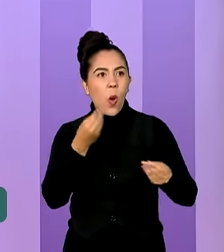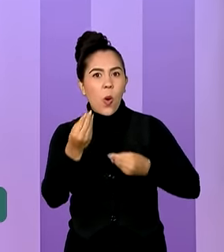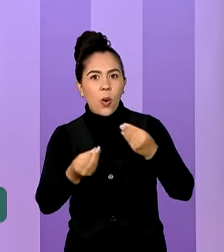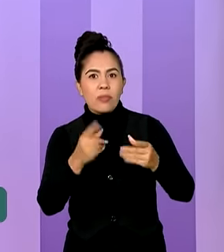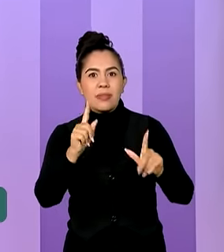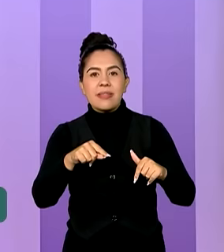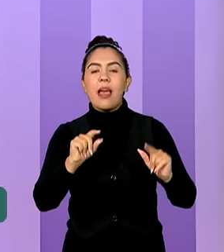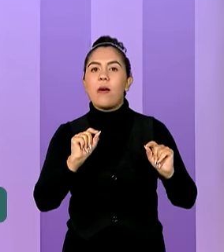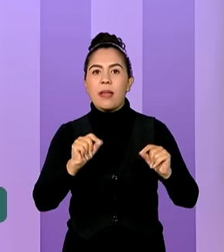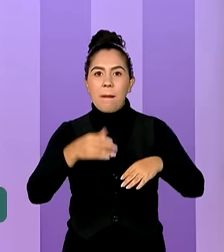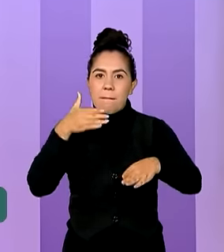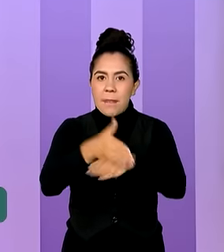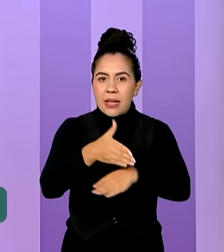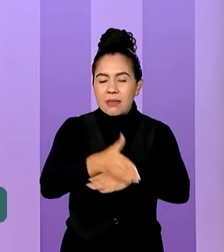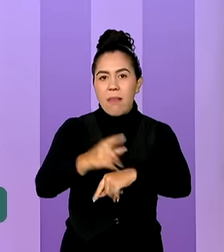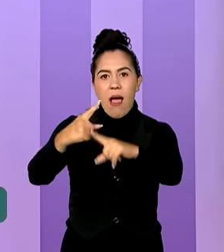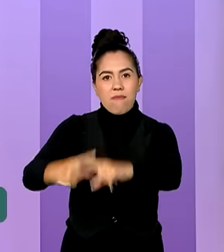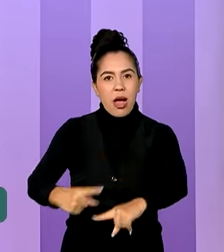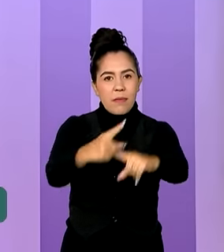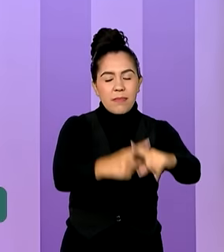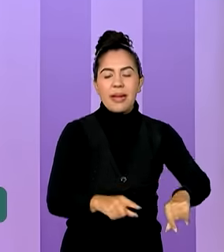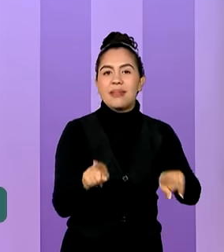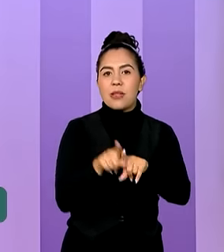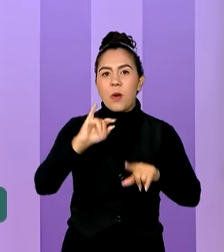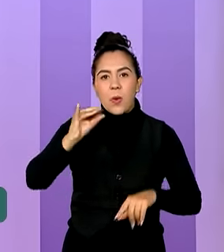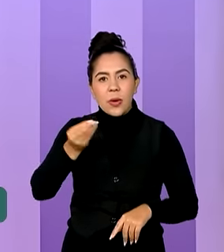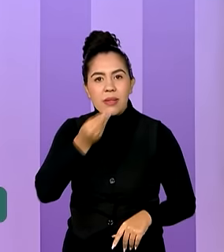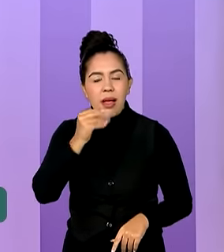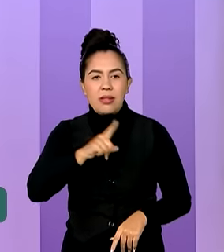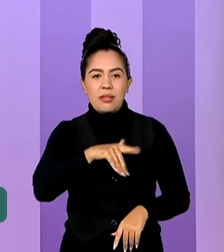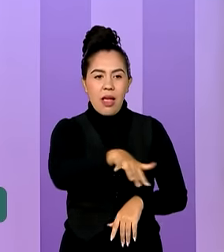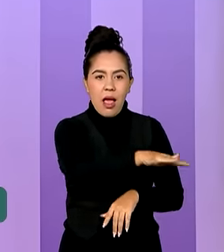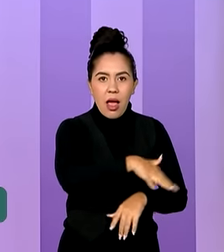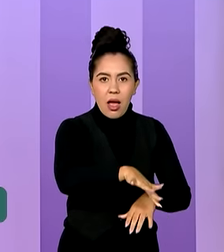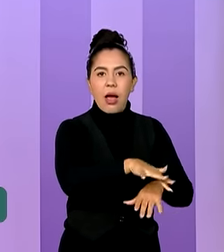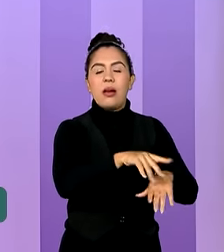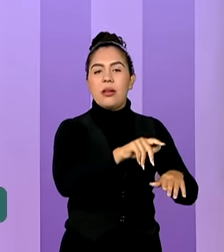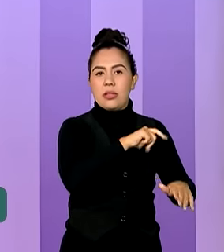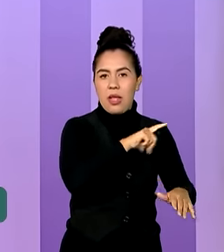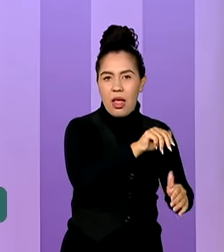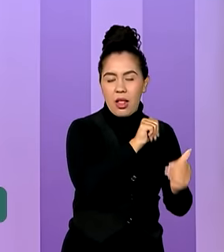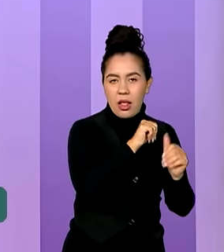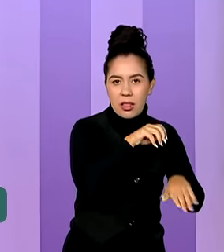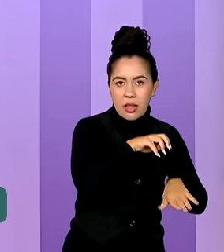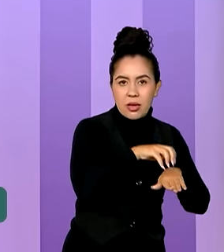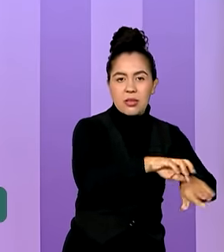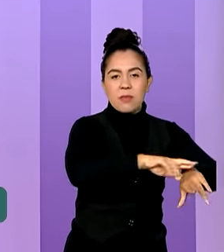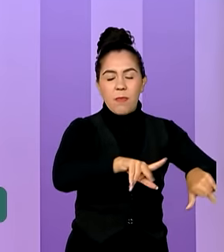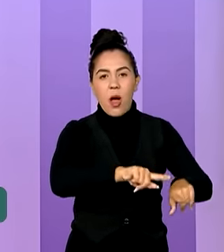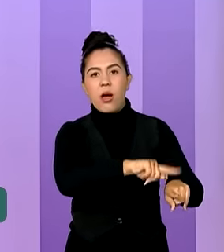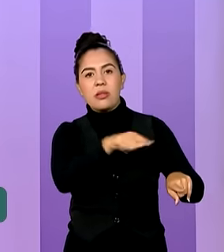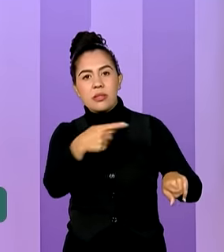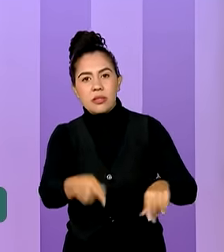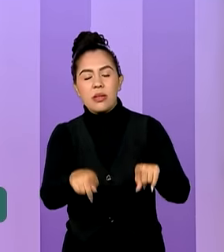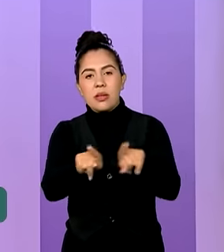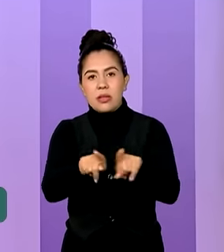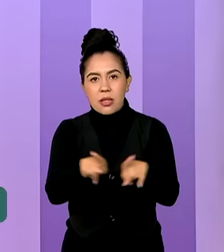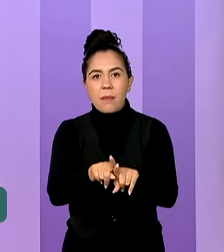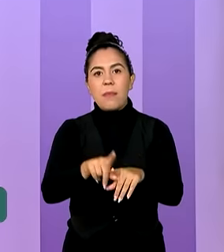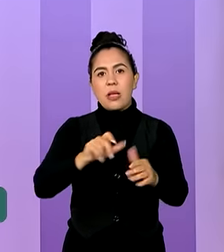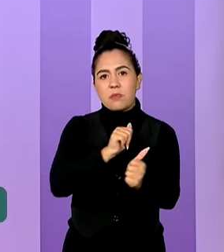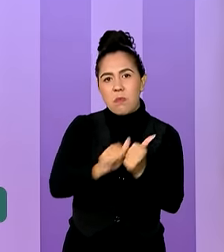mas a oportunidade. Então, gente tem legado no transporte, a gente tem legado na educação, em termos de legislação, em termos esportivos